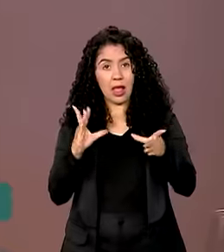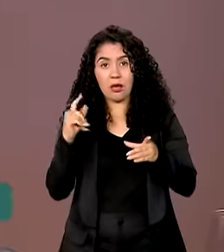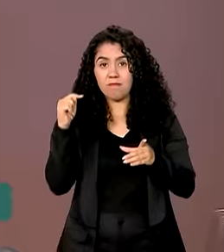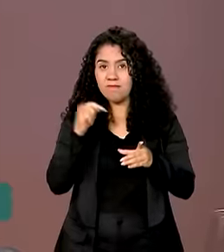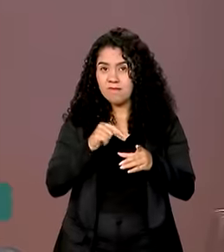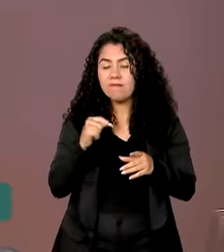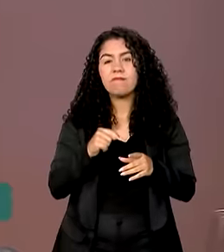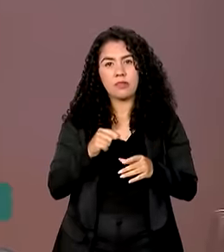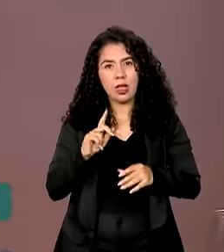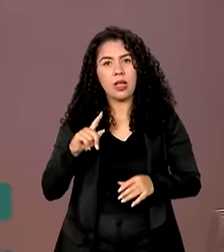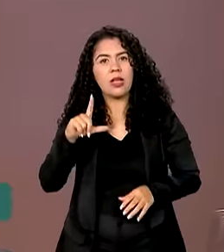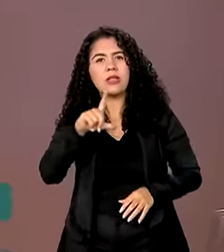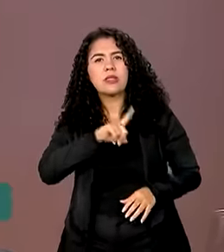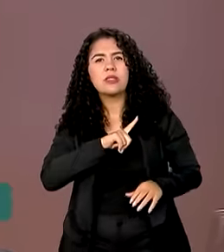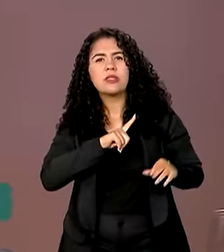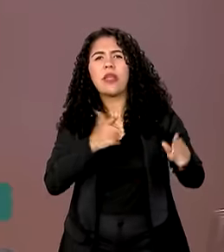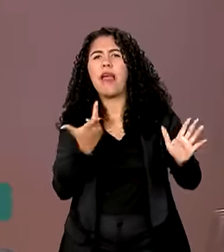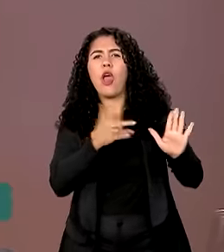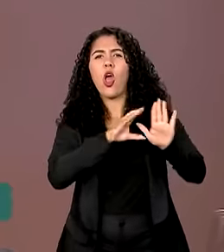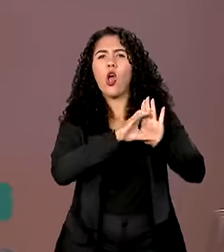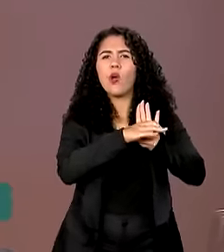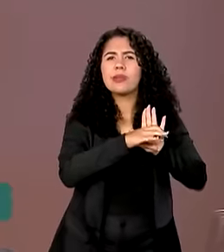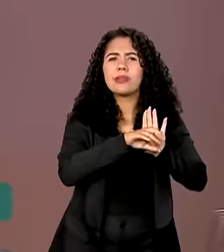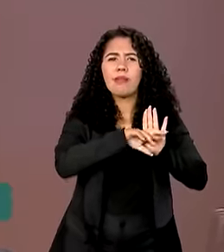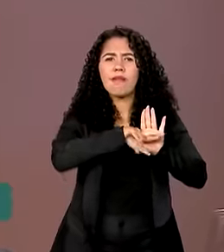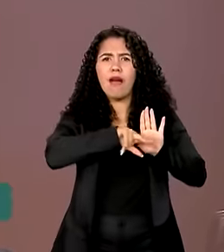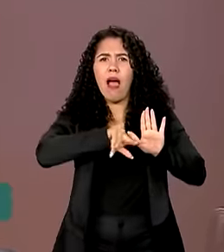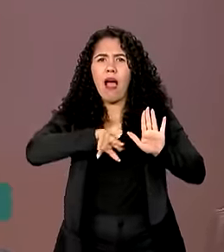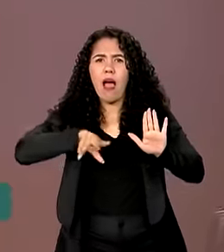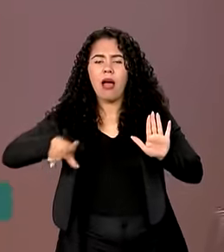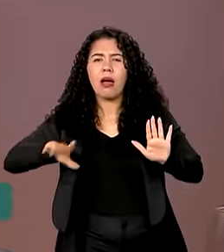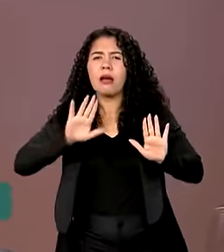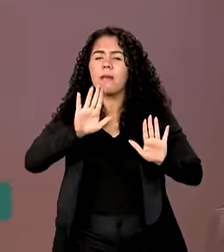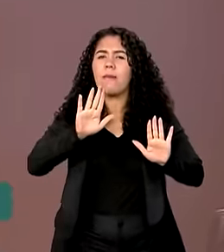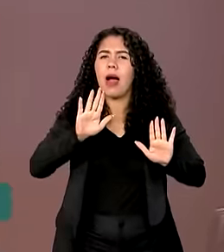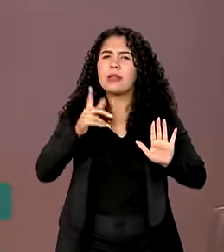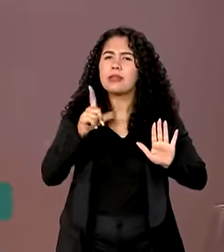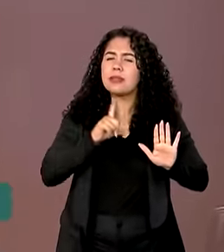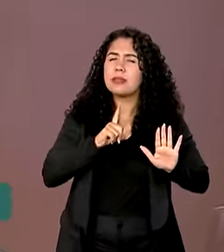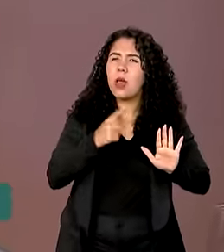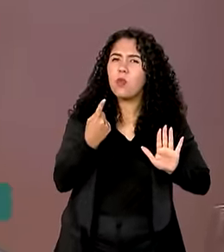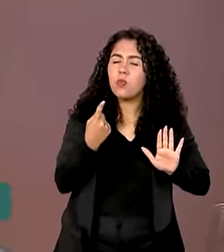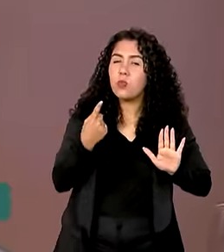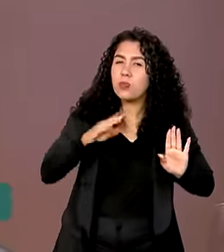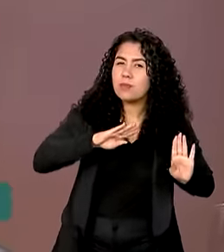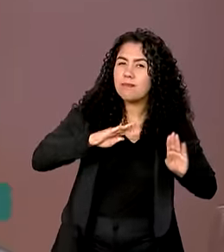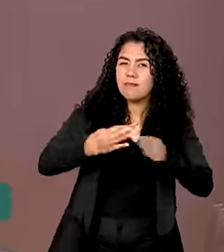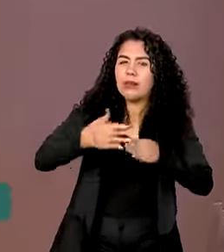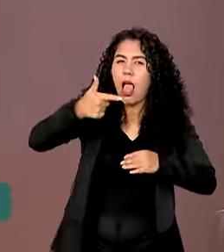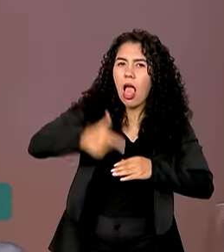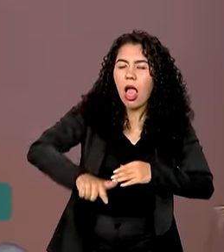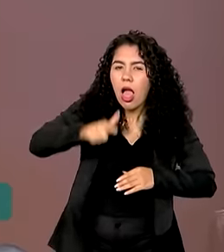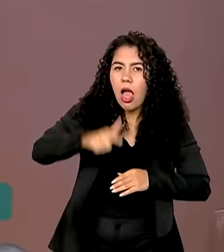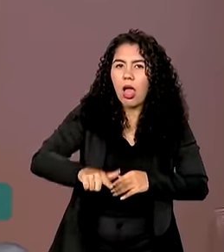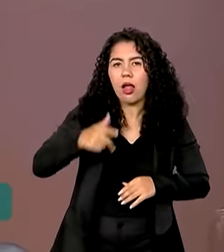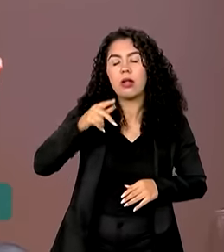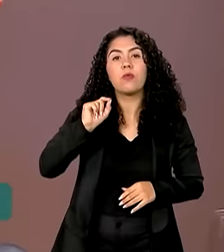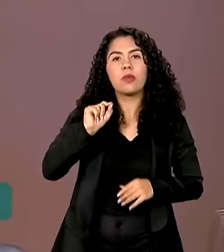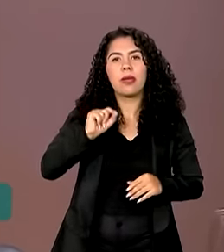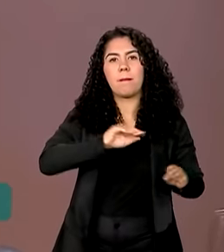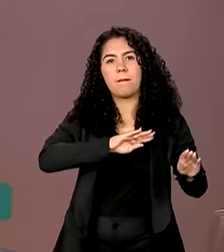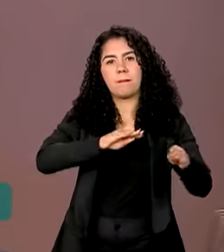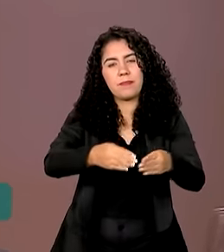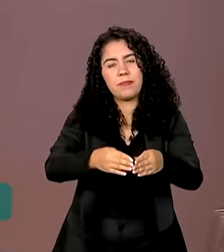quando a gente tem vários conceitos, mas tem um que se repete muito, que fala que é para o povo e pelo povo.